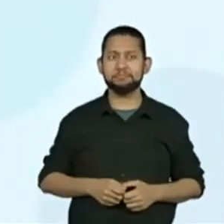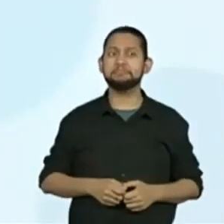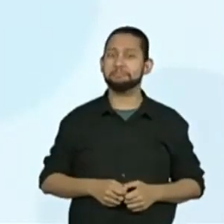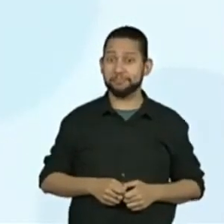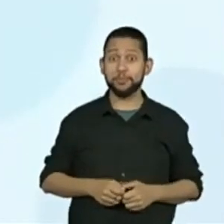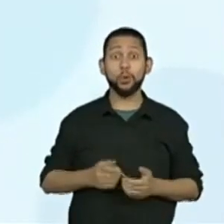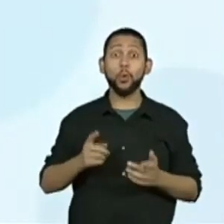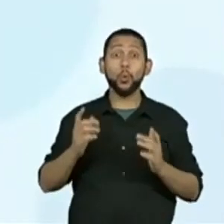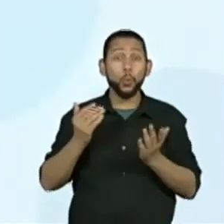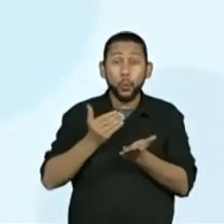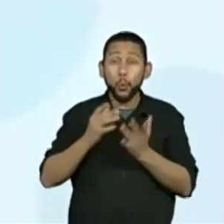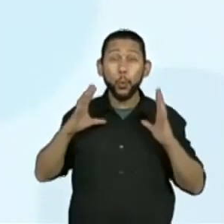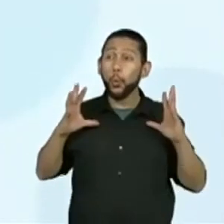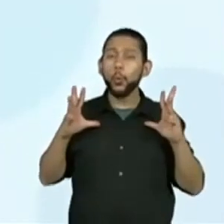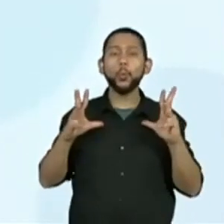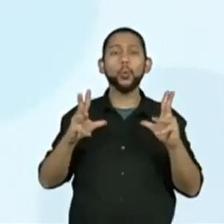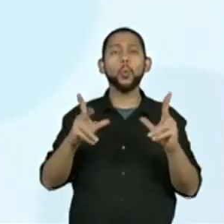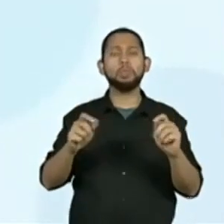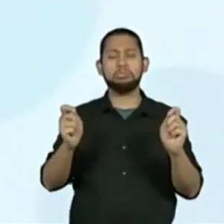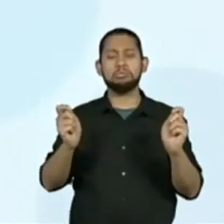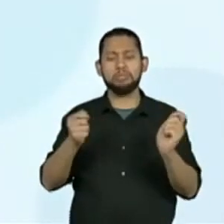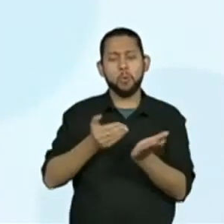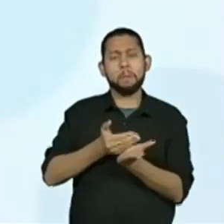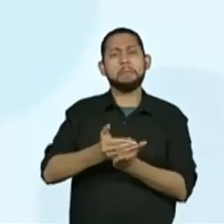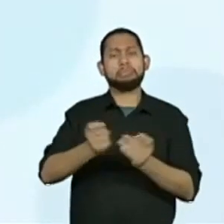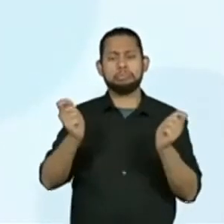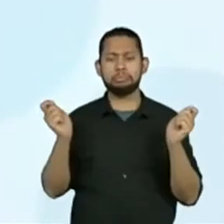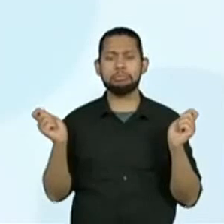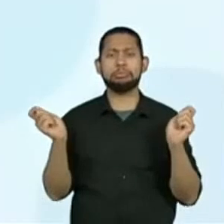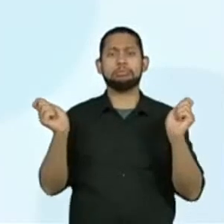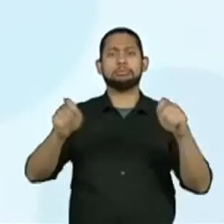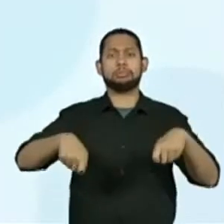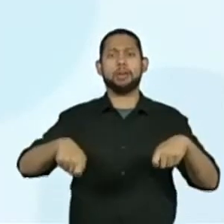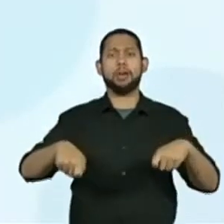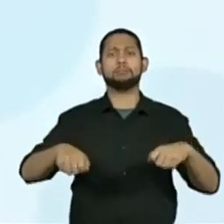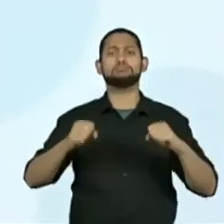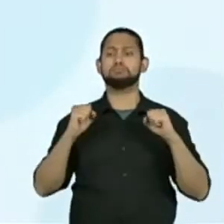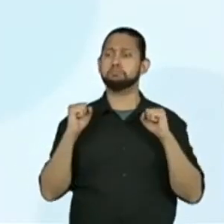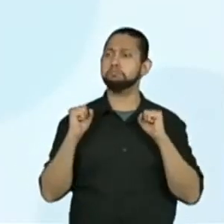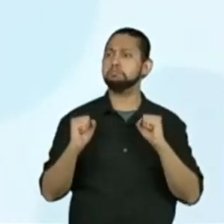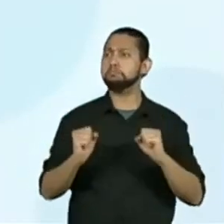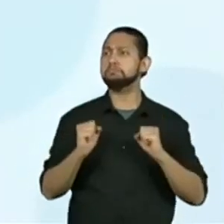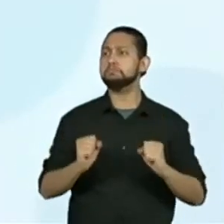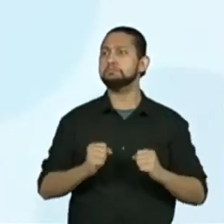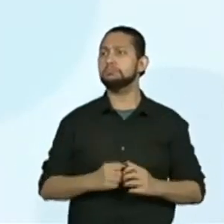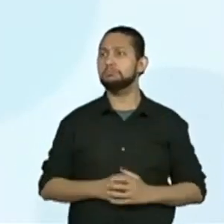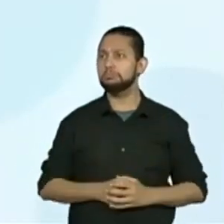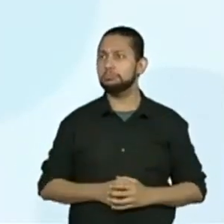Vou colocar exatamente igual. Passa a ser